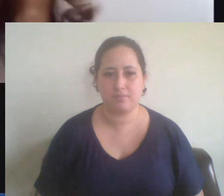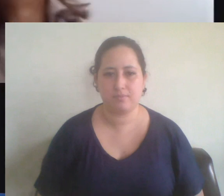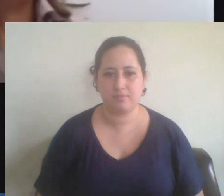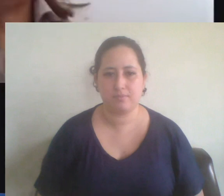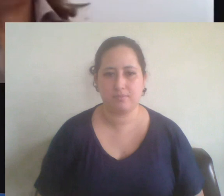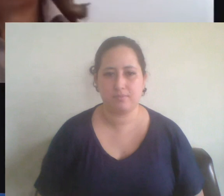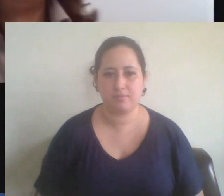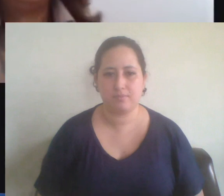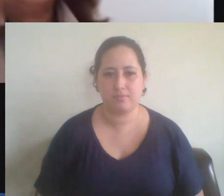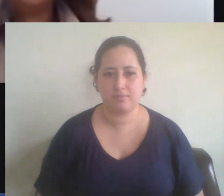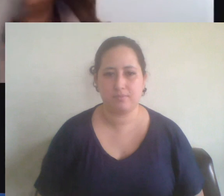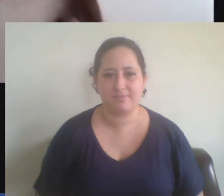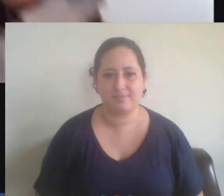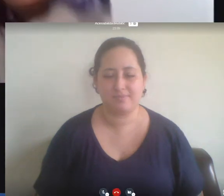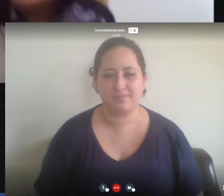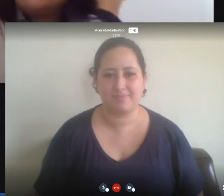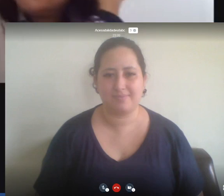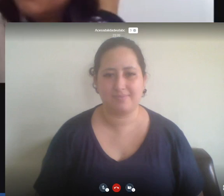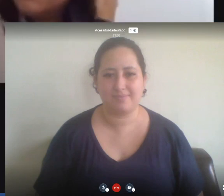Olá,